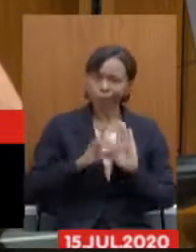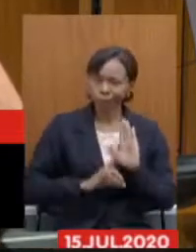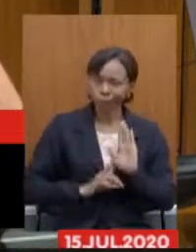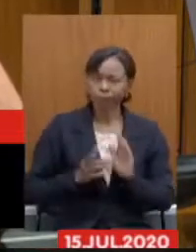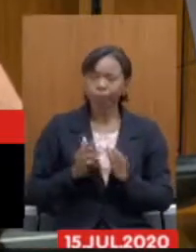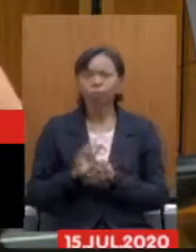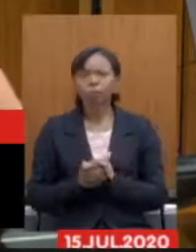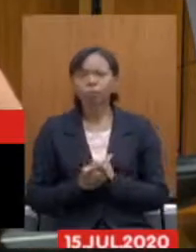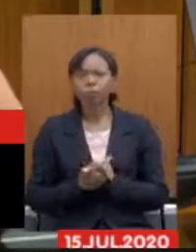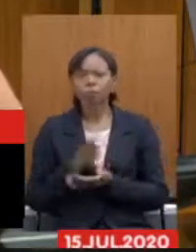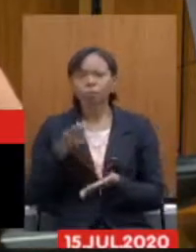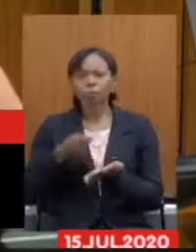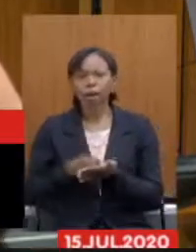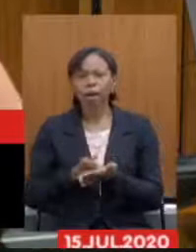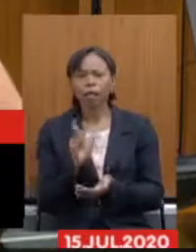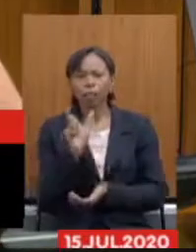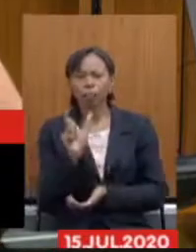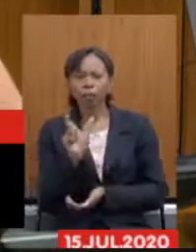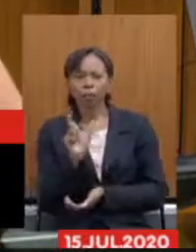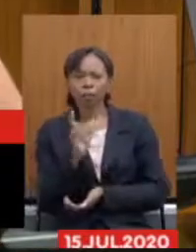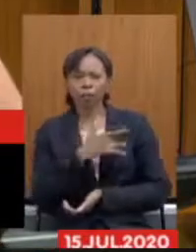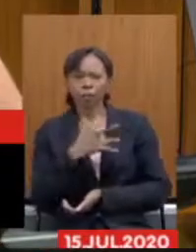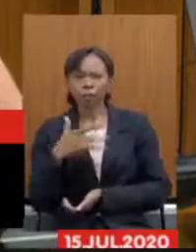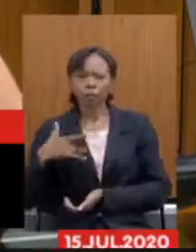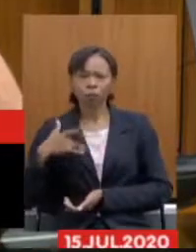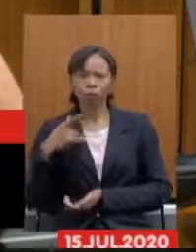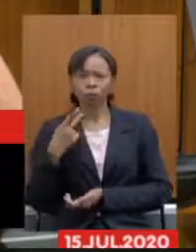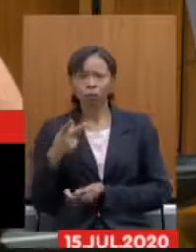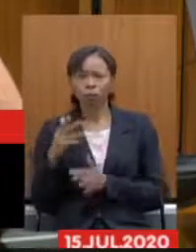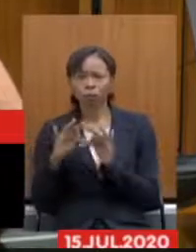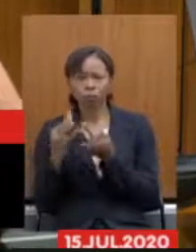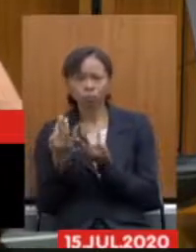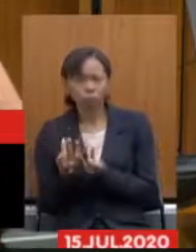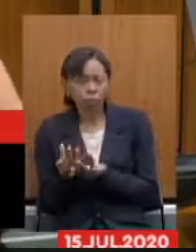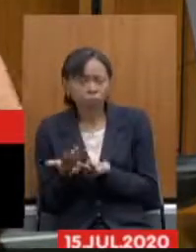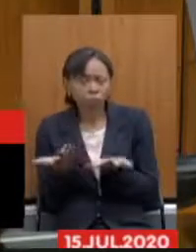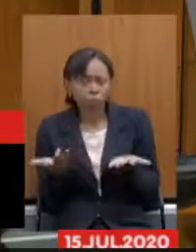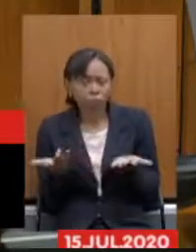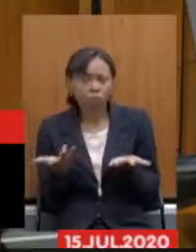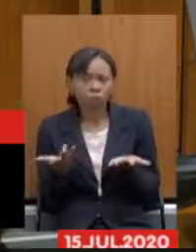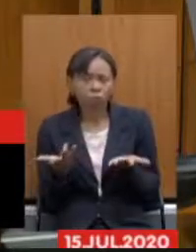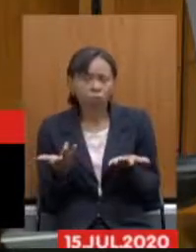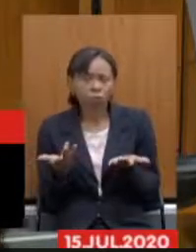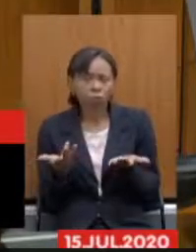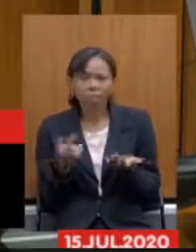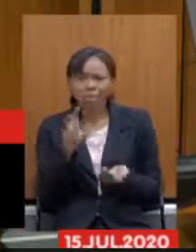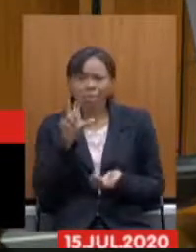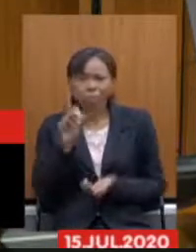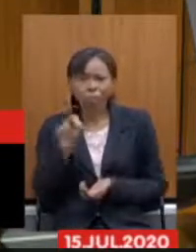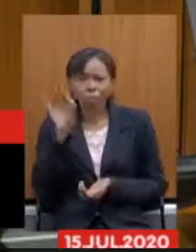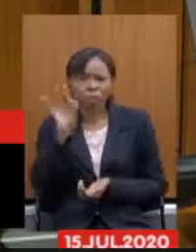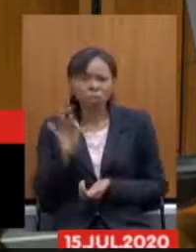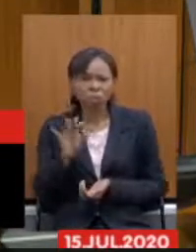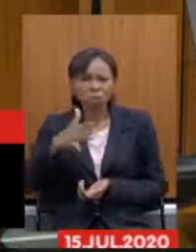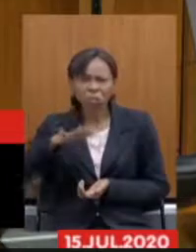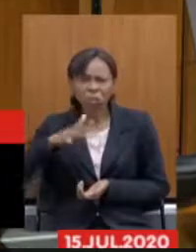paga plano de saúde para a sua família enfim você 50% em média do seu salário já está